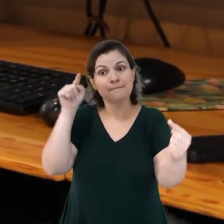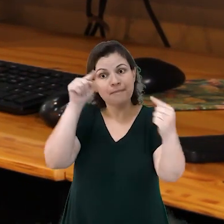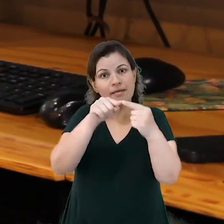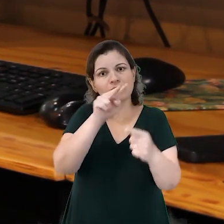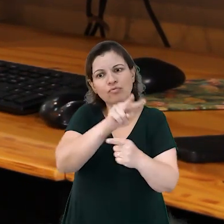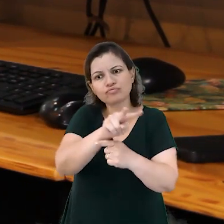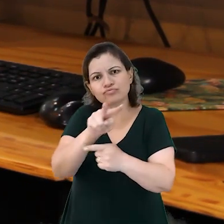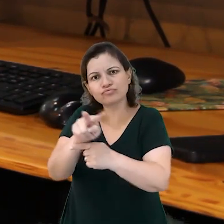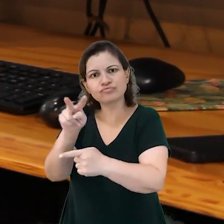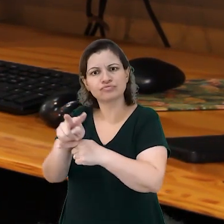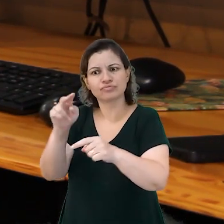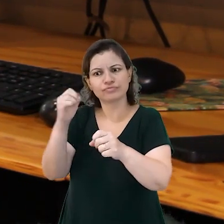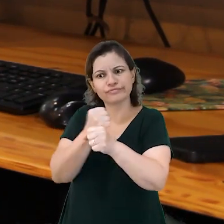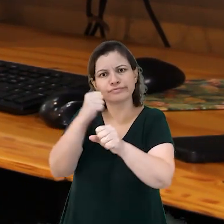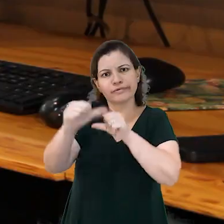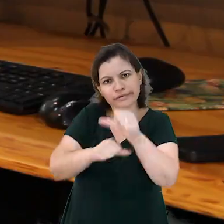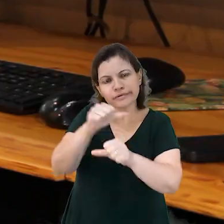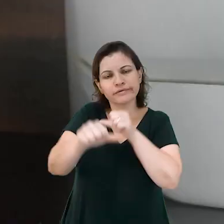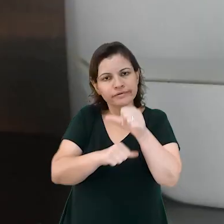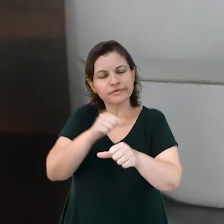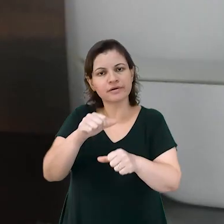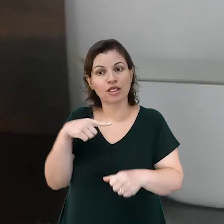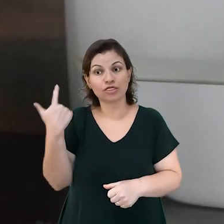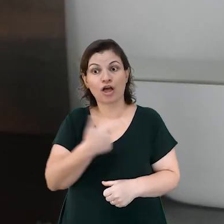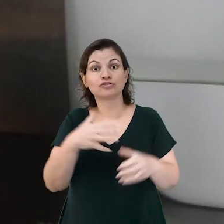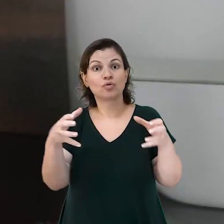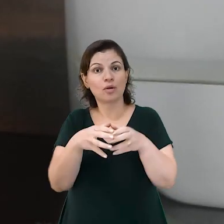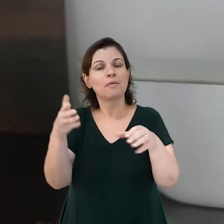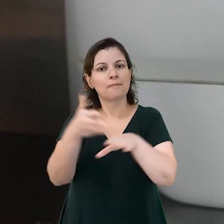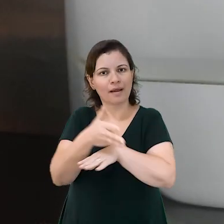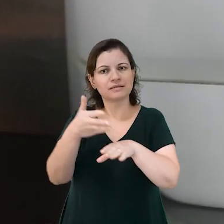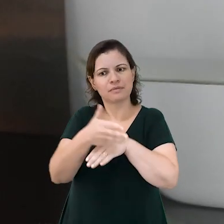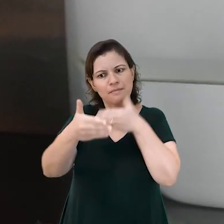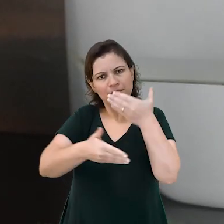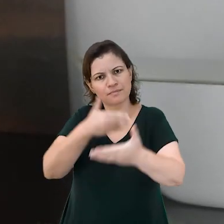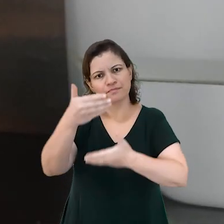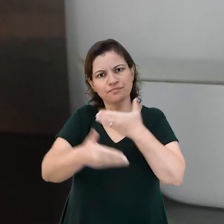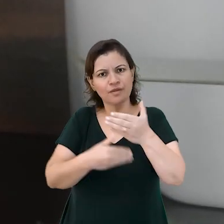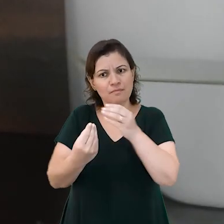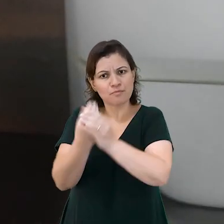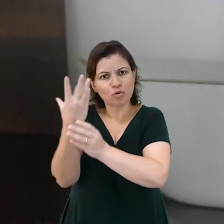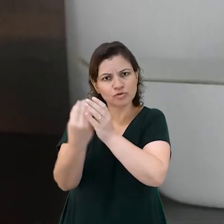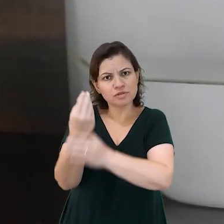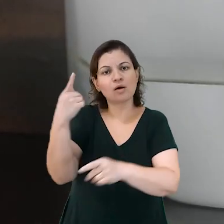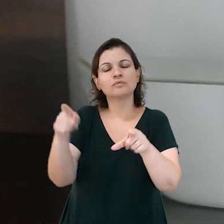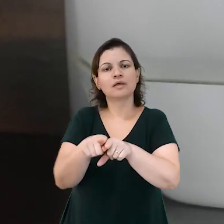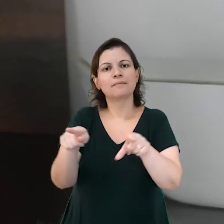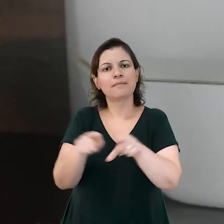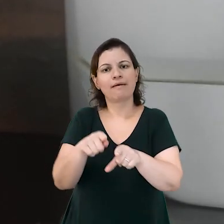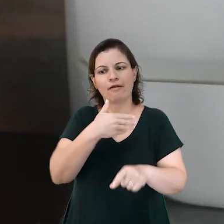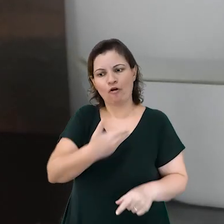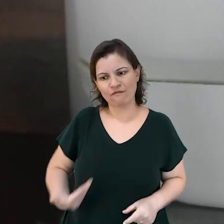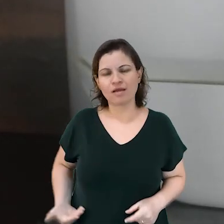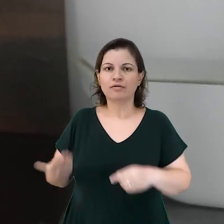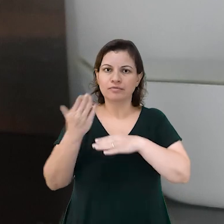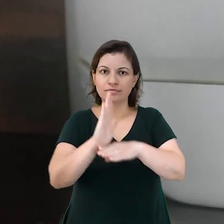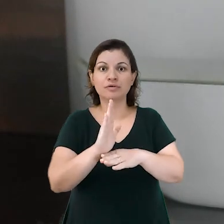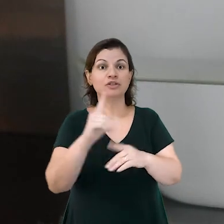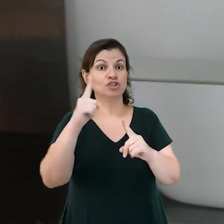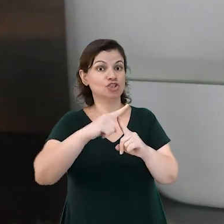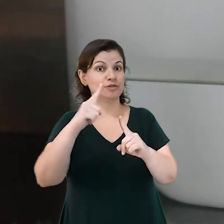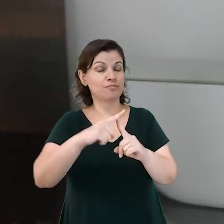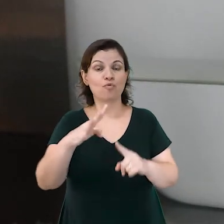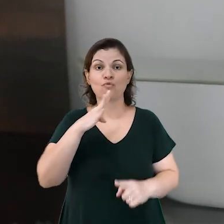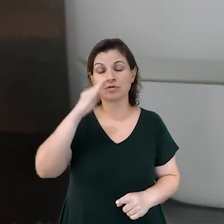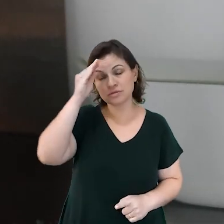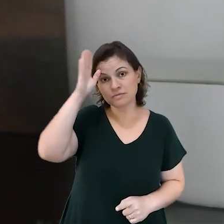metas de conservação e de restauração. O nosso grupo vem participando de processos de coprodução com órgãos do governo, para que